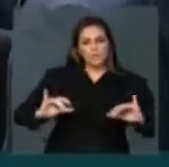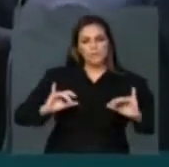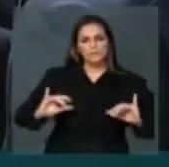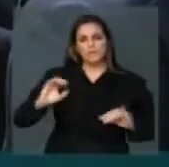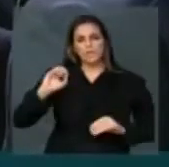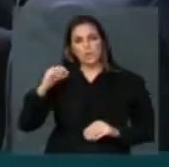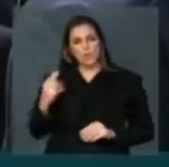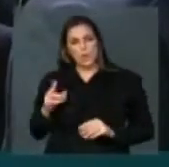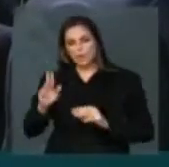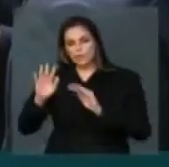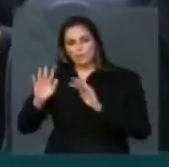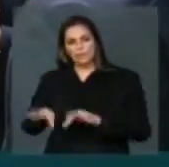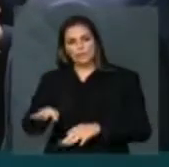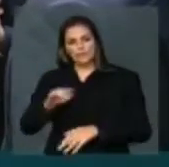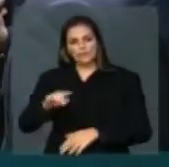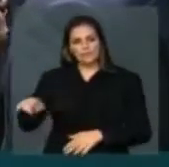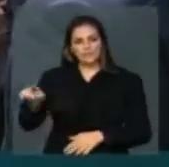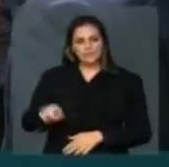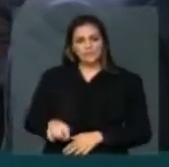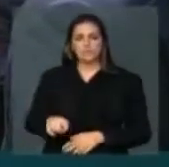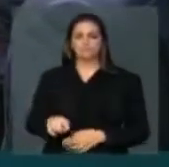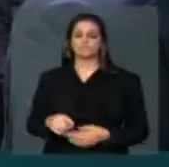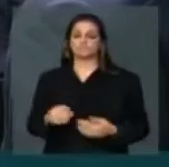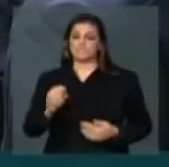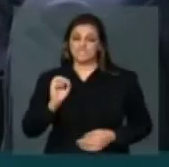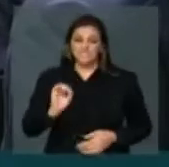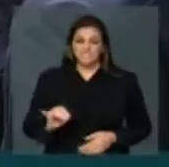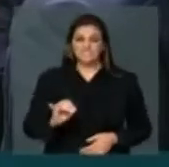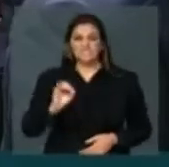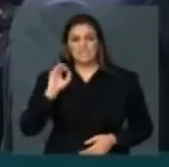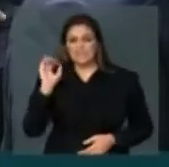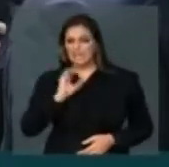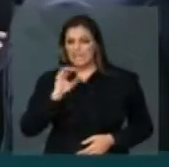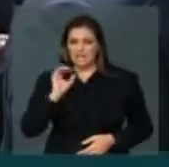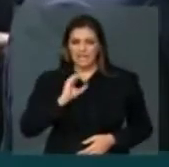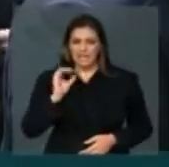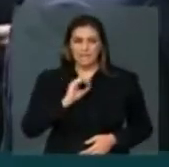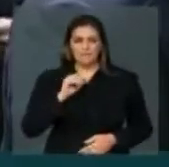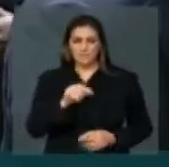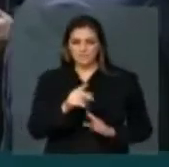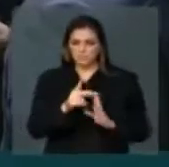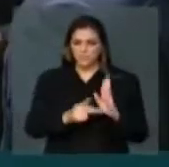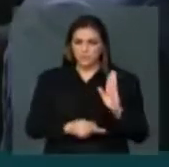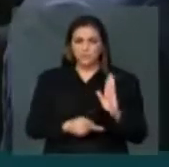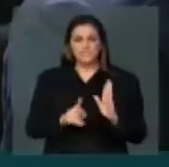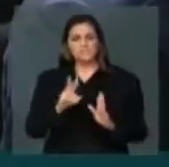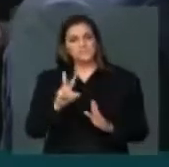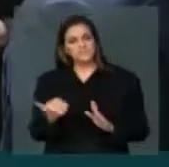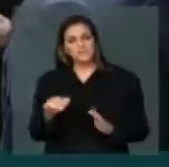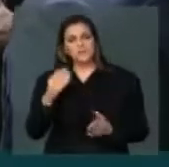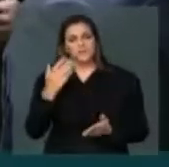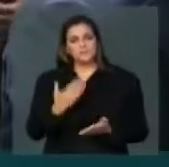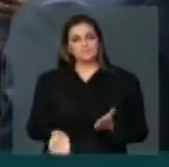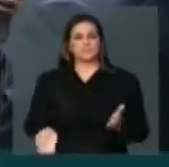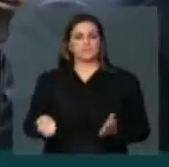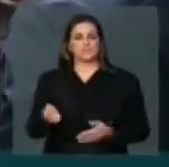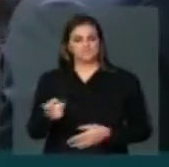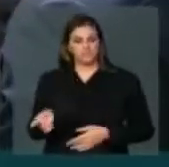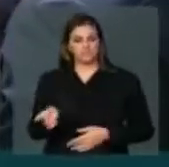questão. A aceleração desse projeto, a retirada dos poderes da CCJ